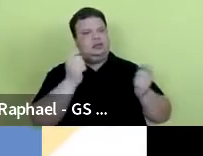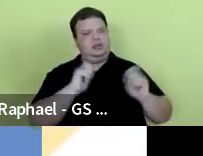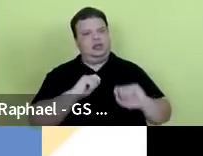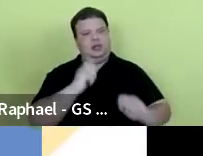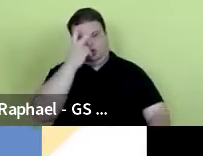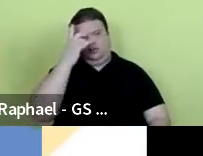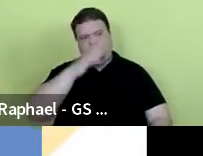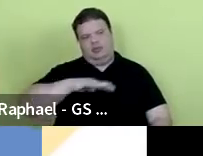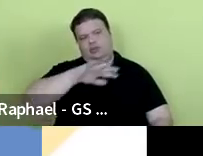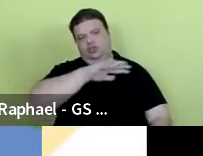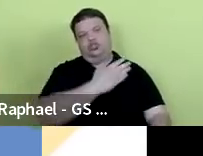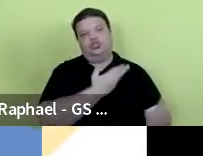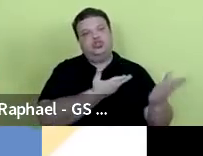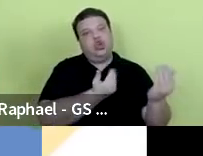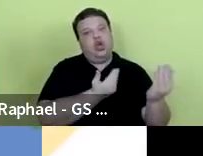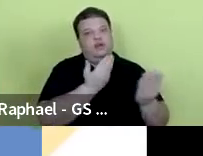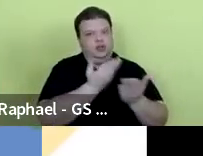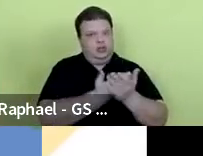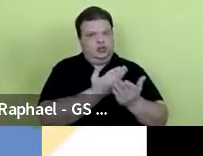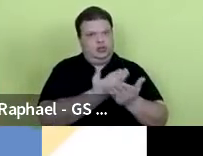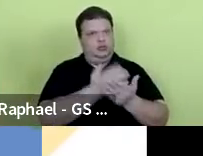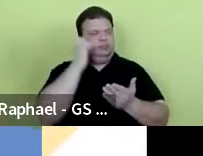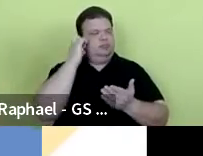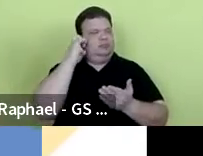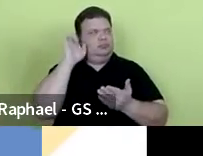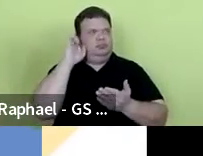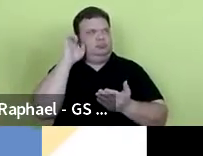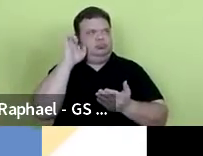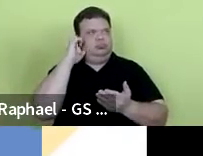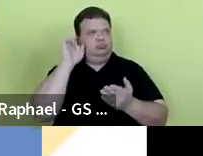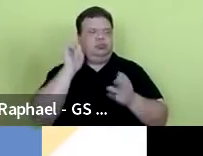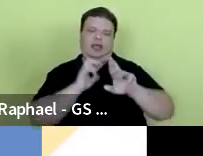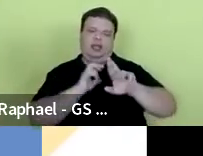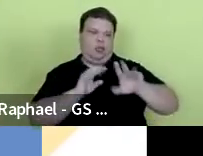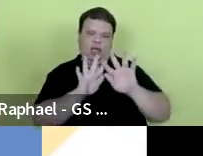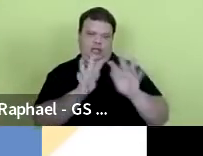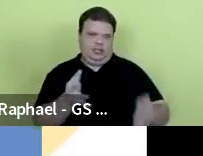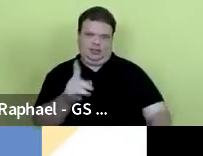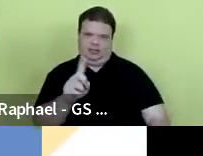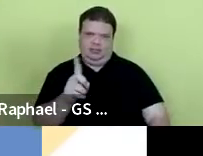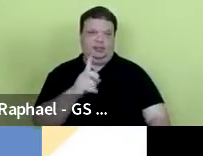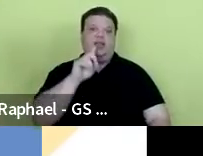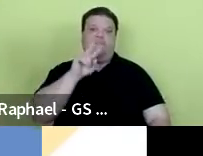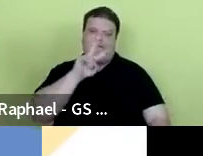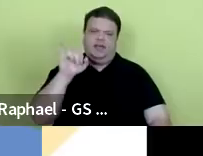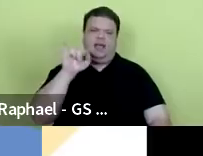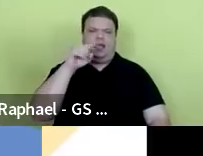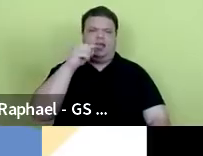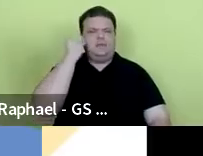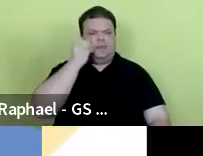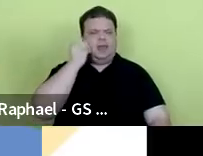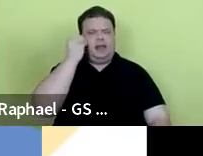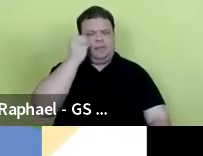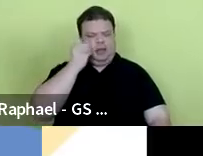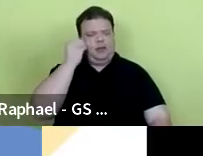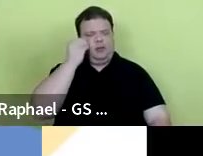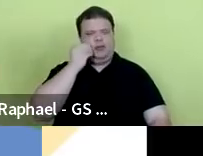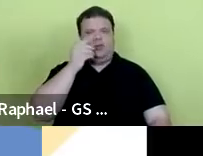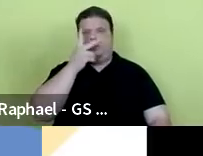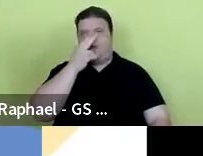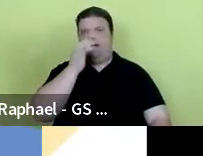nossos jovens estudantes. Não foi uma coisa simples, vai ser um grande experimento, eu diria, quase